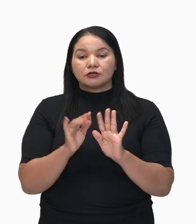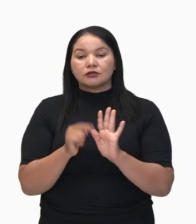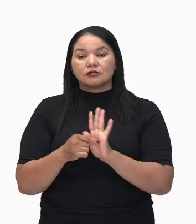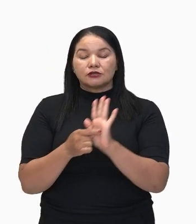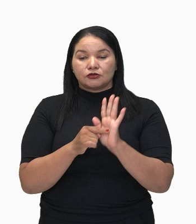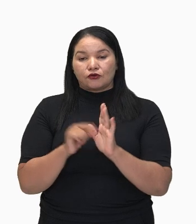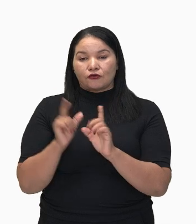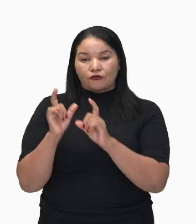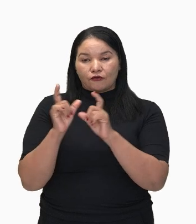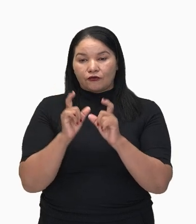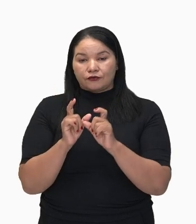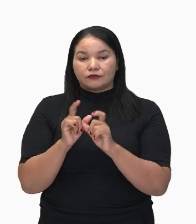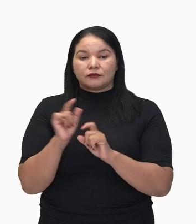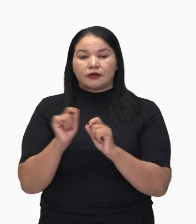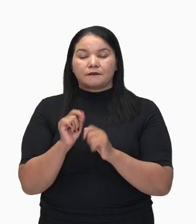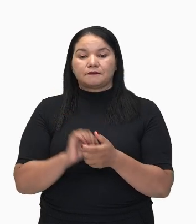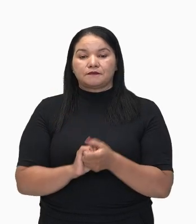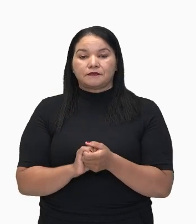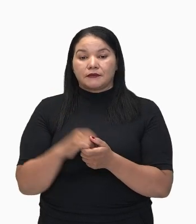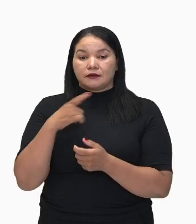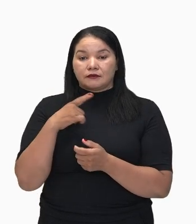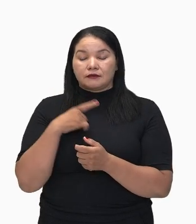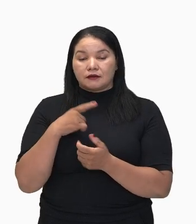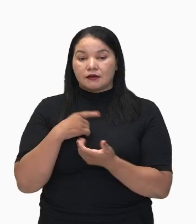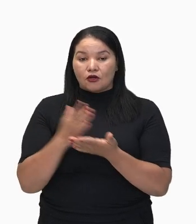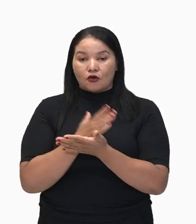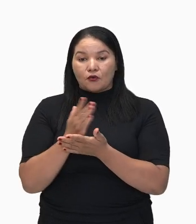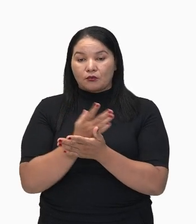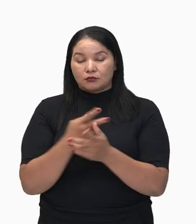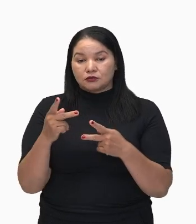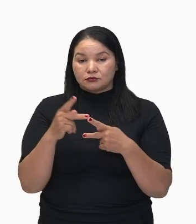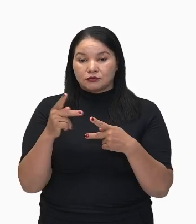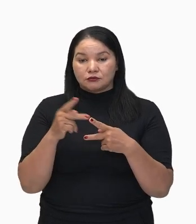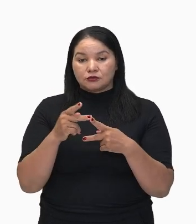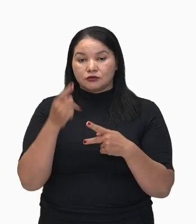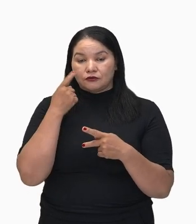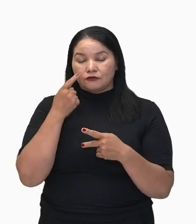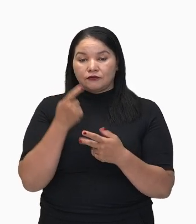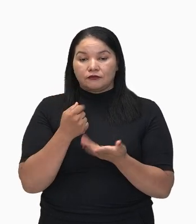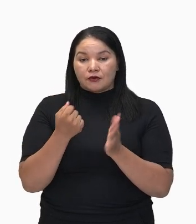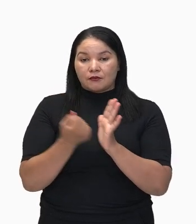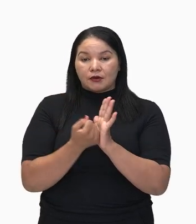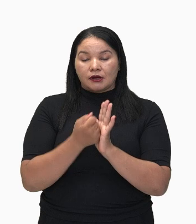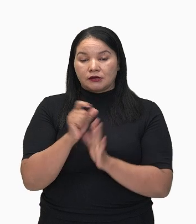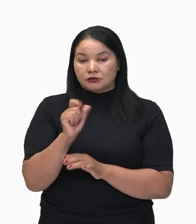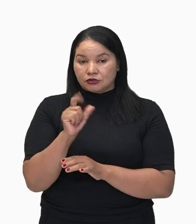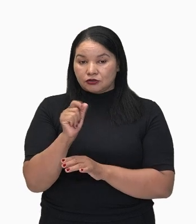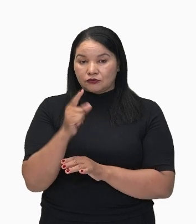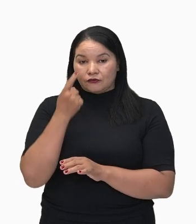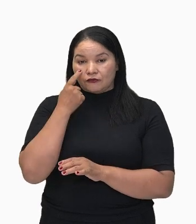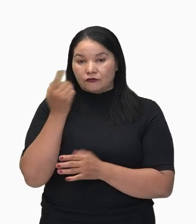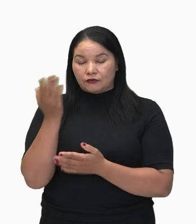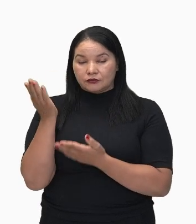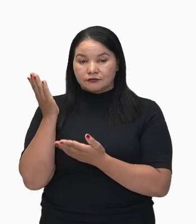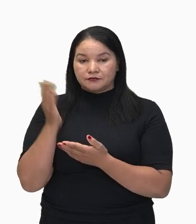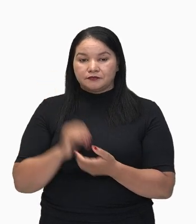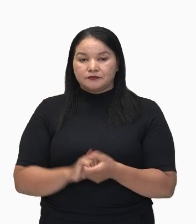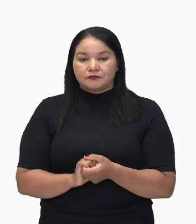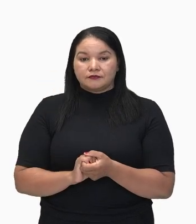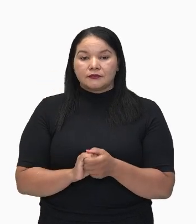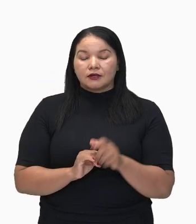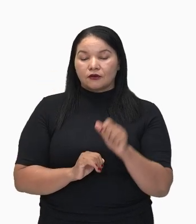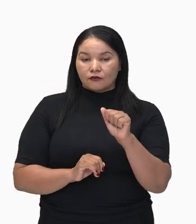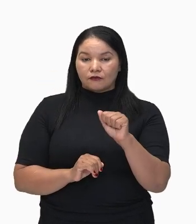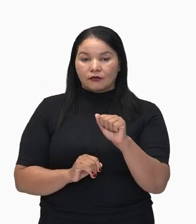Temos aí as preposições que estão destacadas. Olha só. Chega a São Paulo. Então, esse A aí, ele vai indicar aí uma direção.